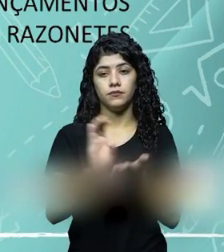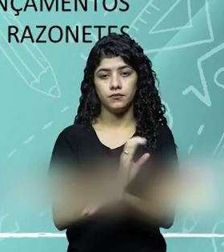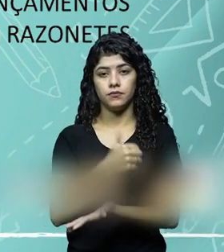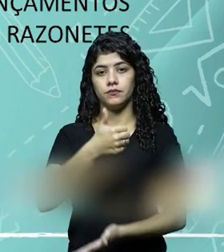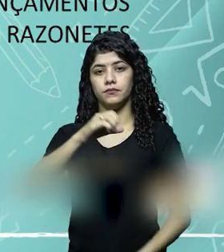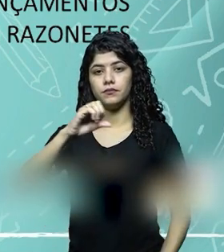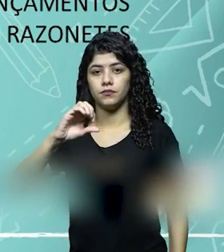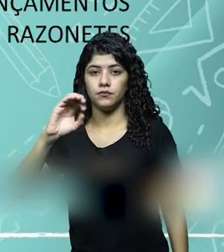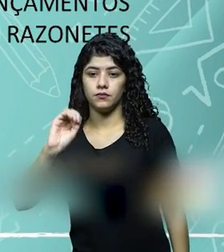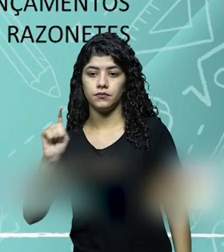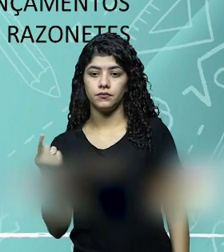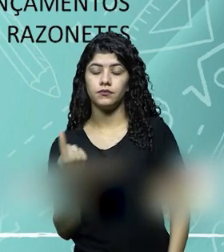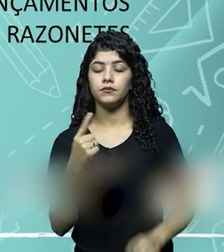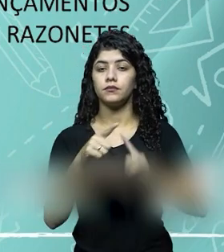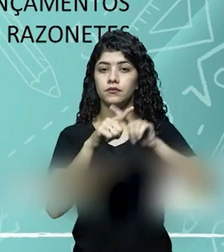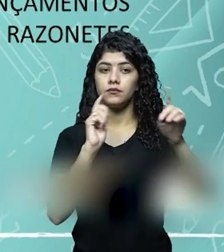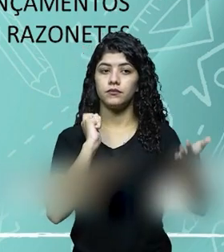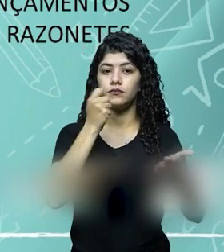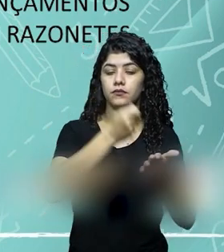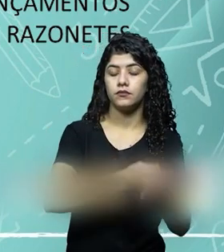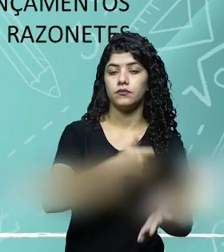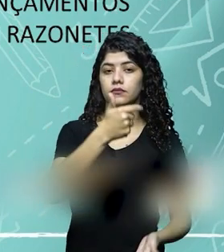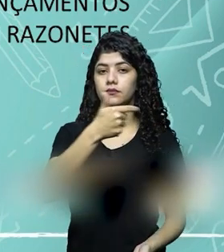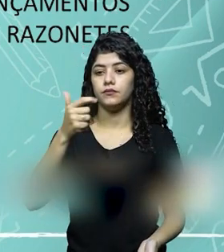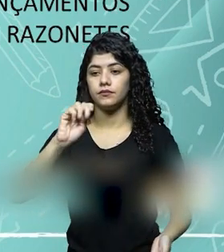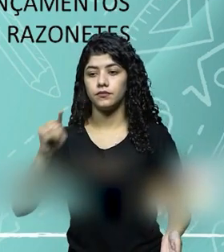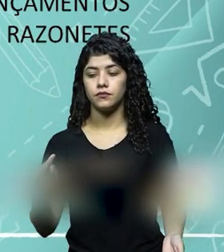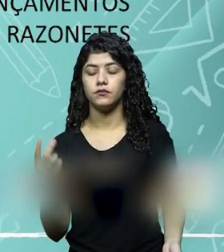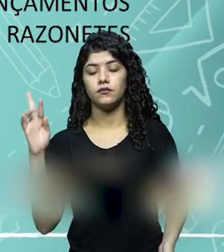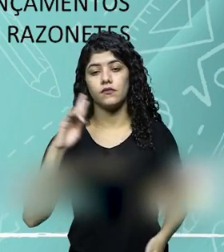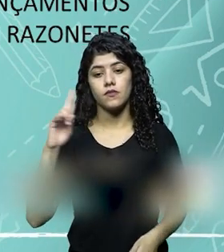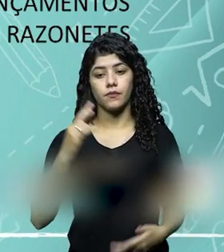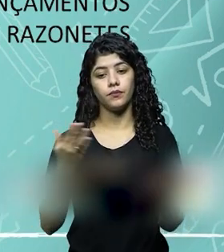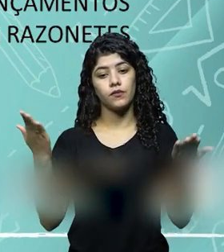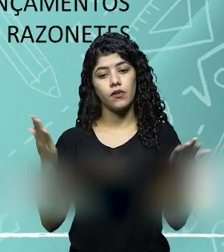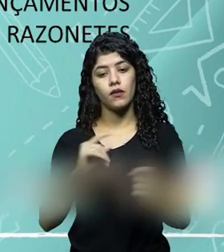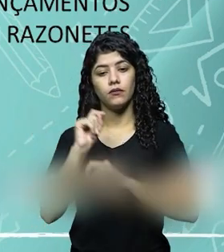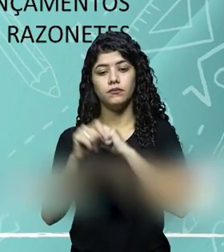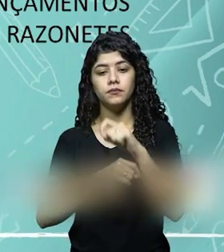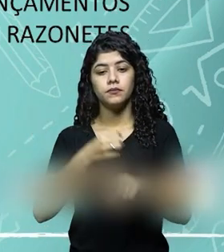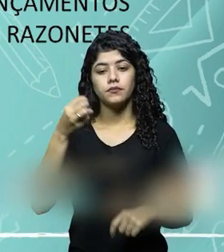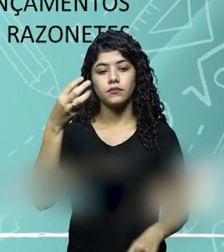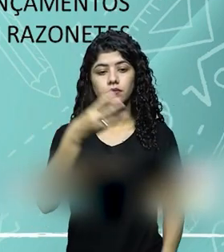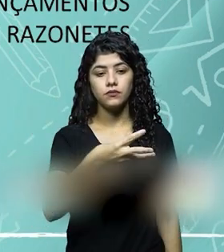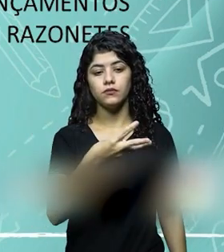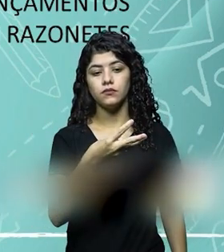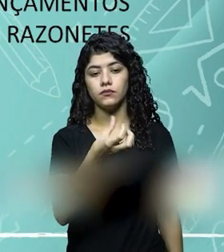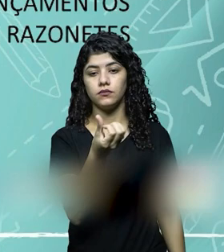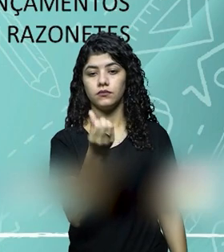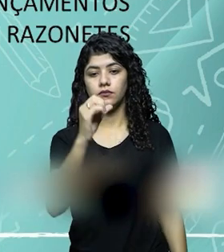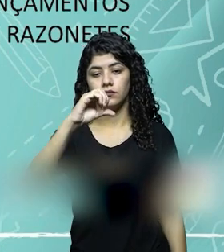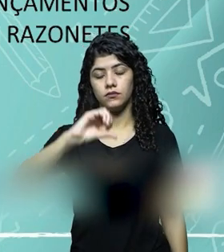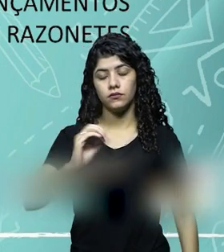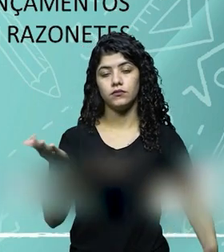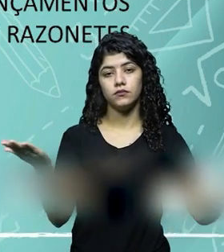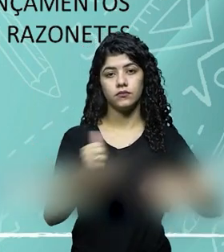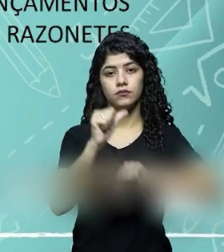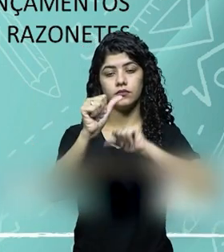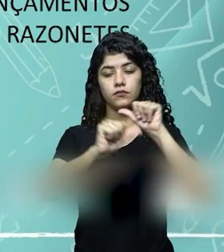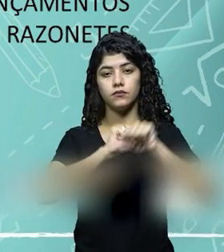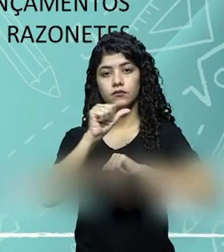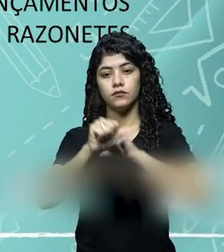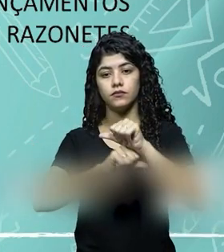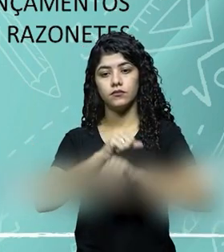190 mil, recebeu 190 mil, mas pagou 22, então o saldo do banco, que era 369 mil e 50,